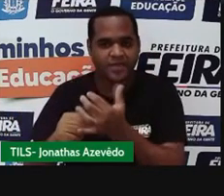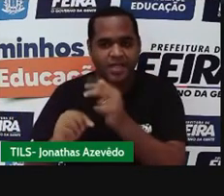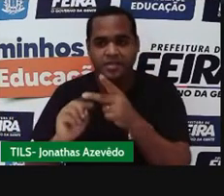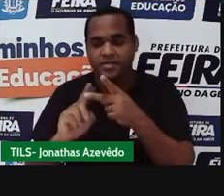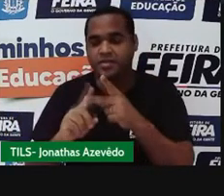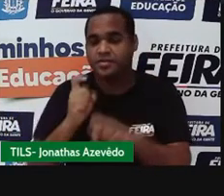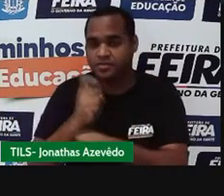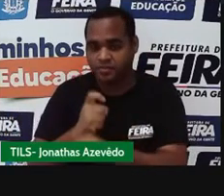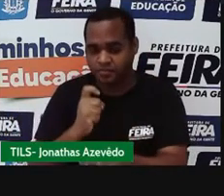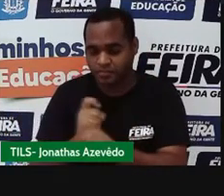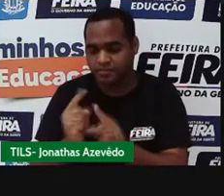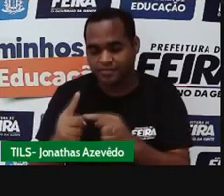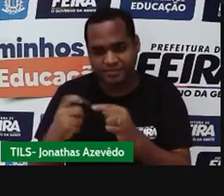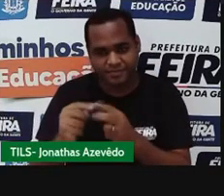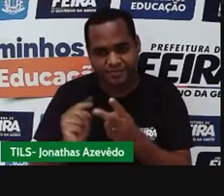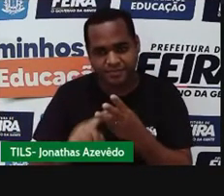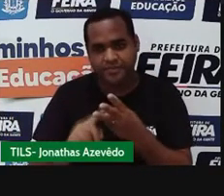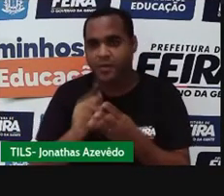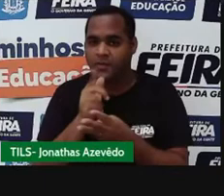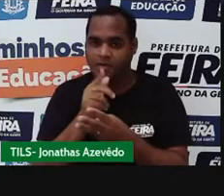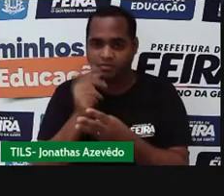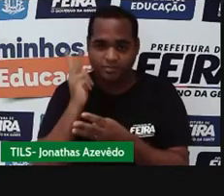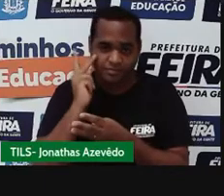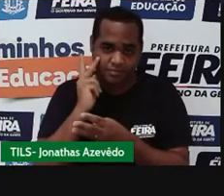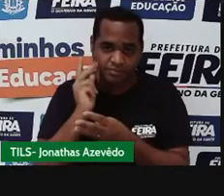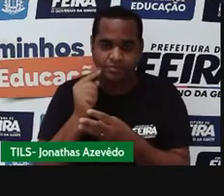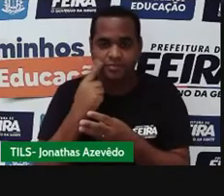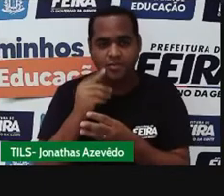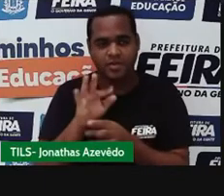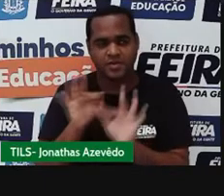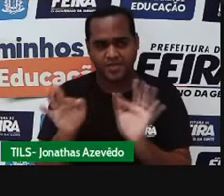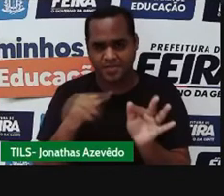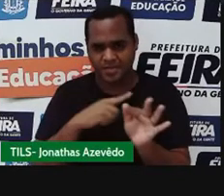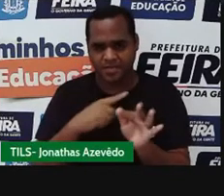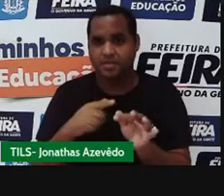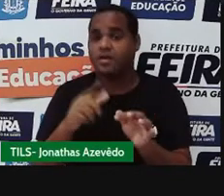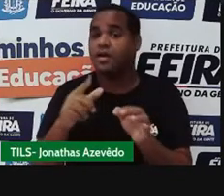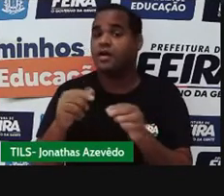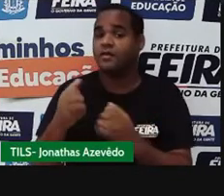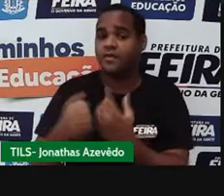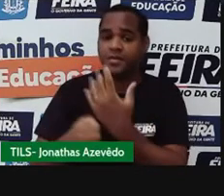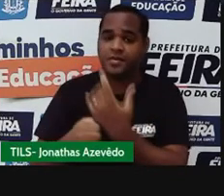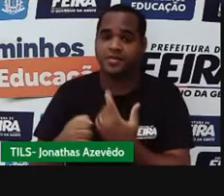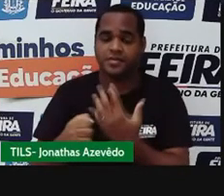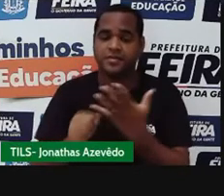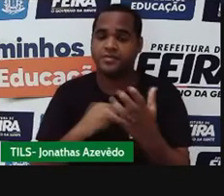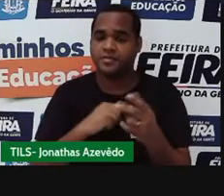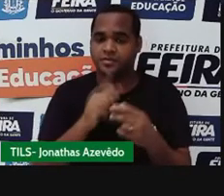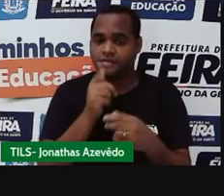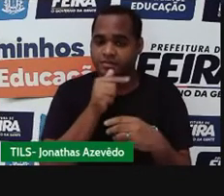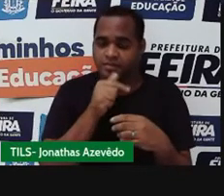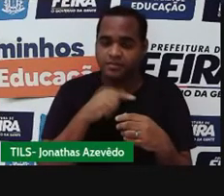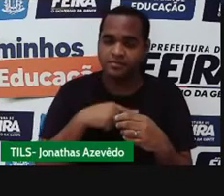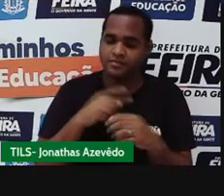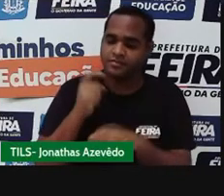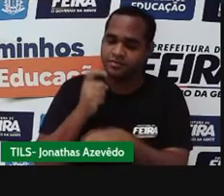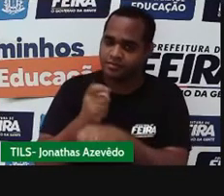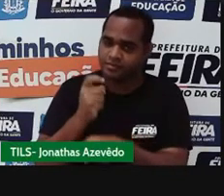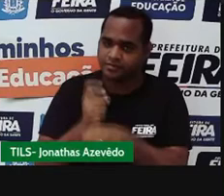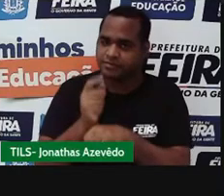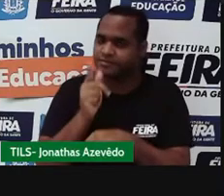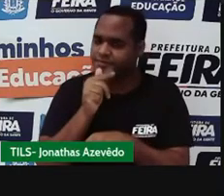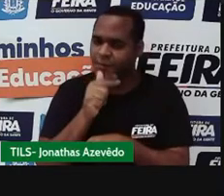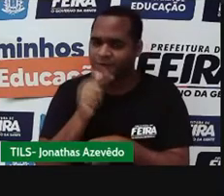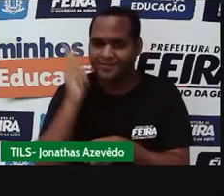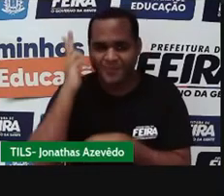tem uma substância simples. Por quê? Porque aqui, vapor d'água é água, o gelo também é água e a água mineral